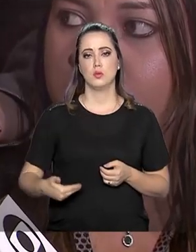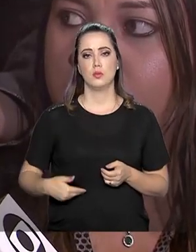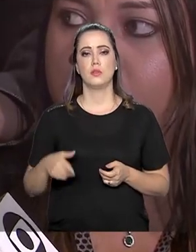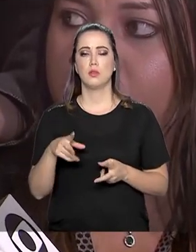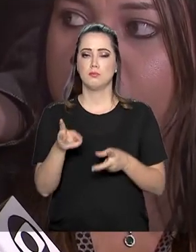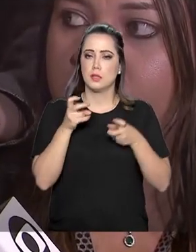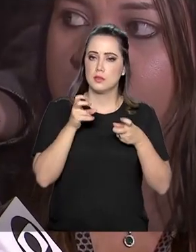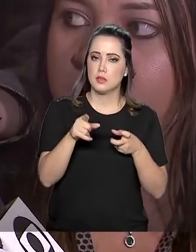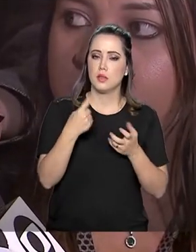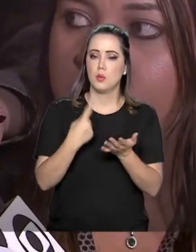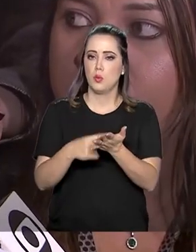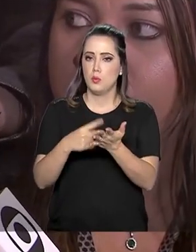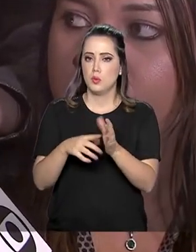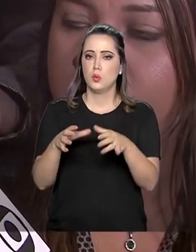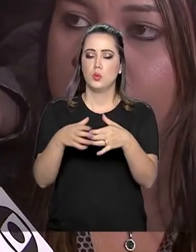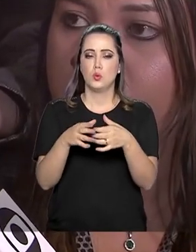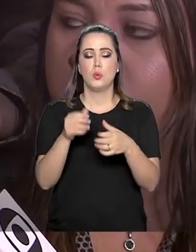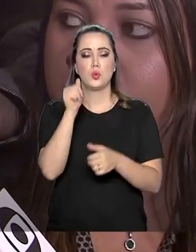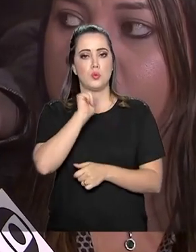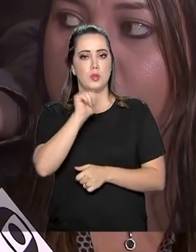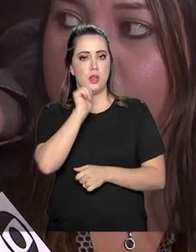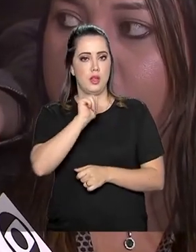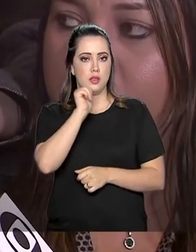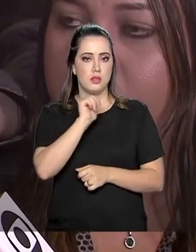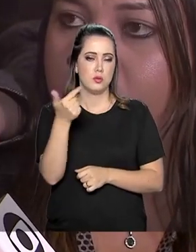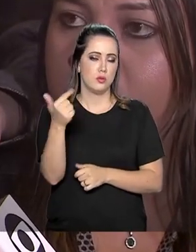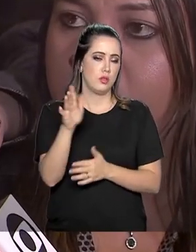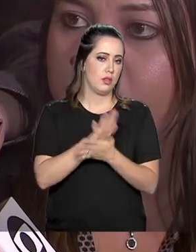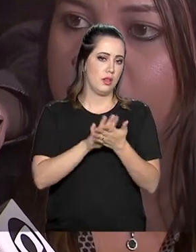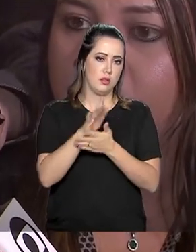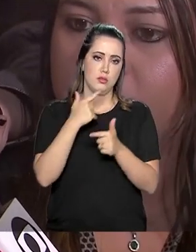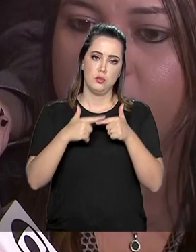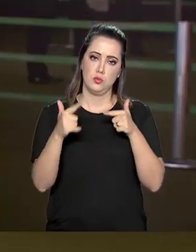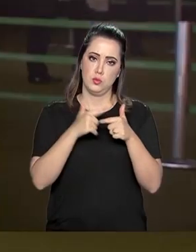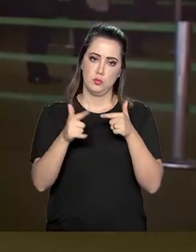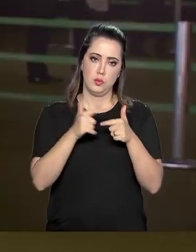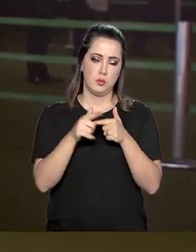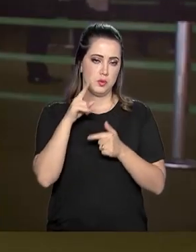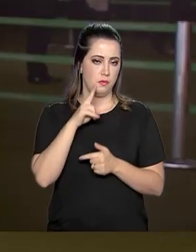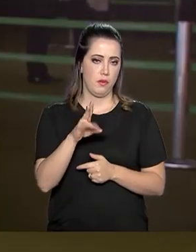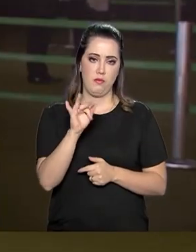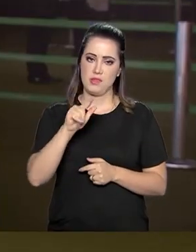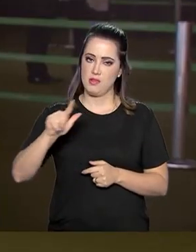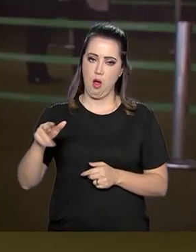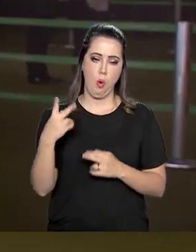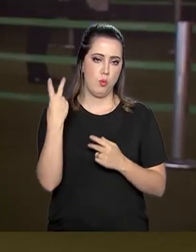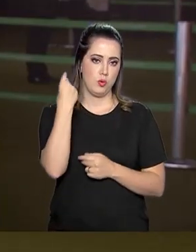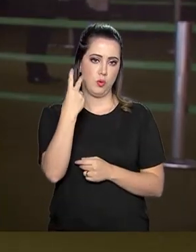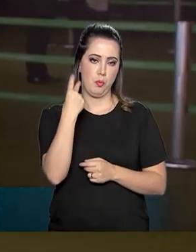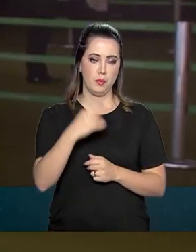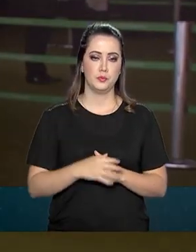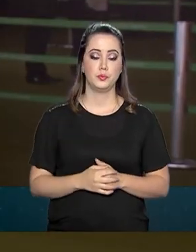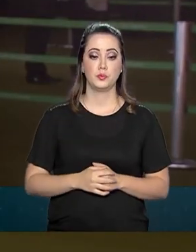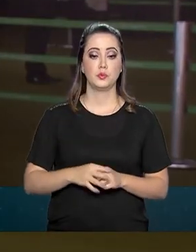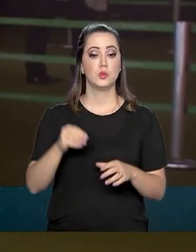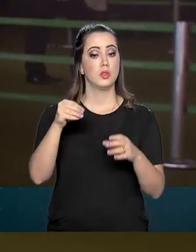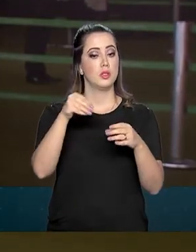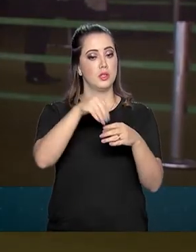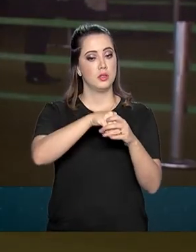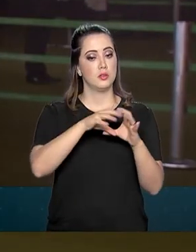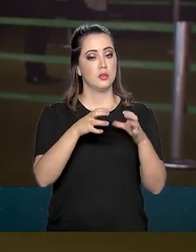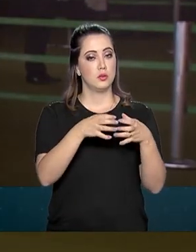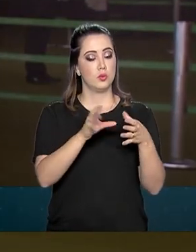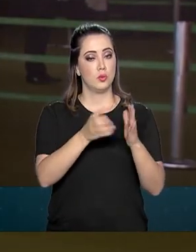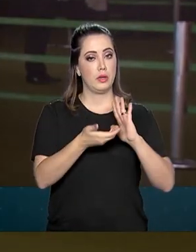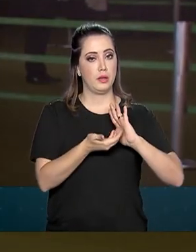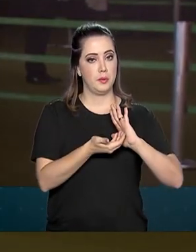acatar a pauta da bancada feminina sem nenhum grande prejuízo do ponto de vista fiscal. Na passagem pela Câmara dos Deputados, o presidente Jair Bolsonaro